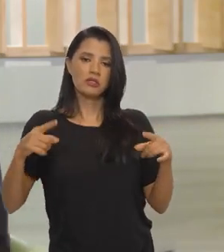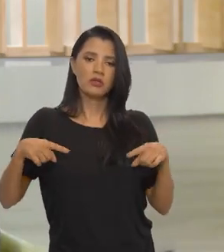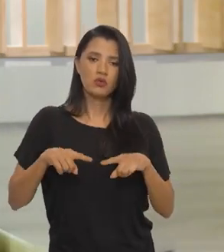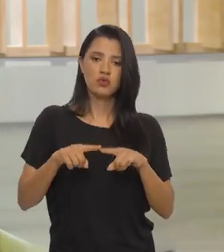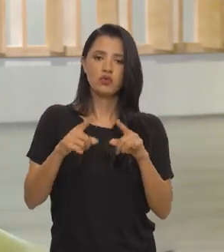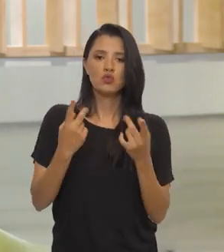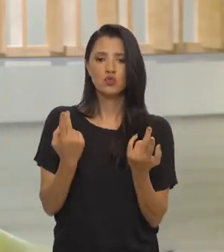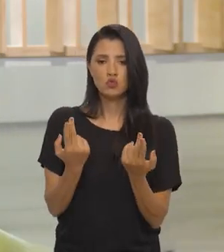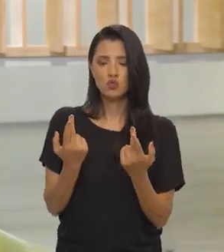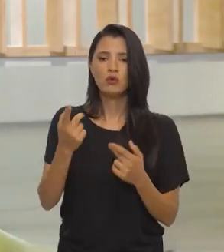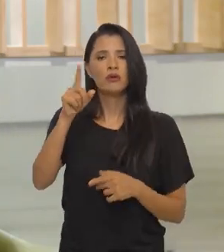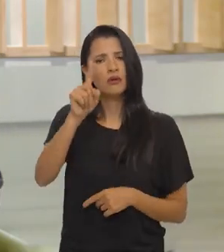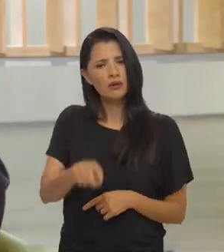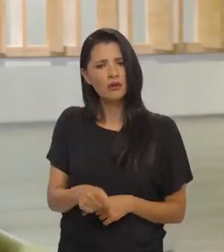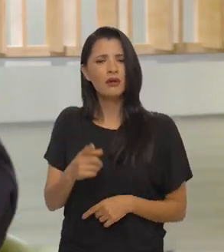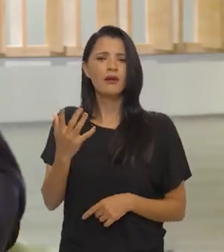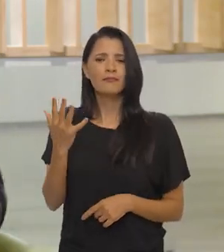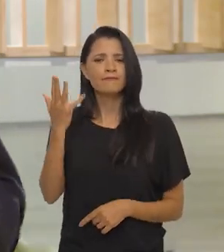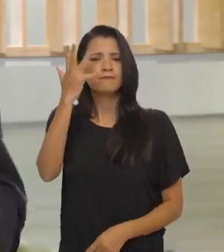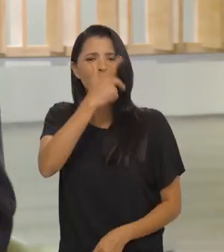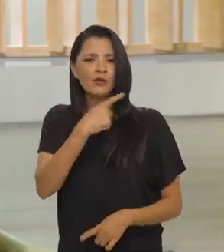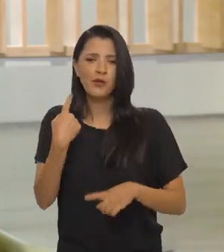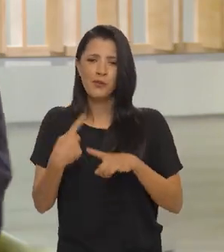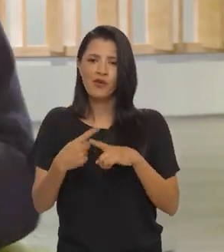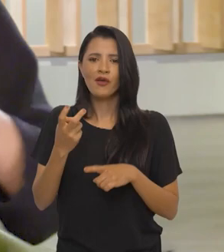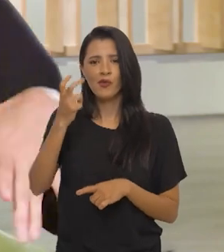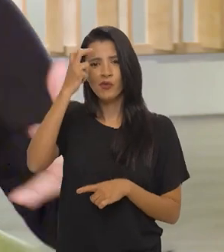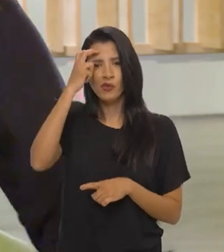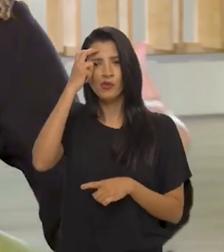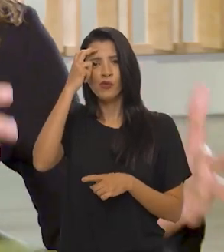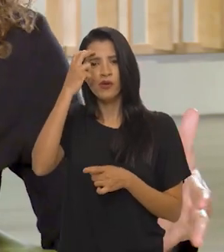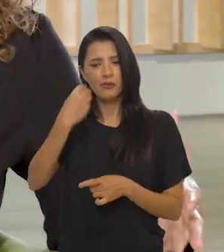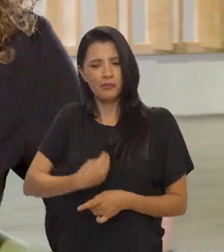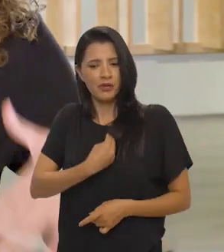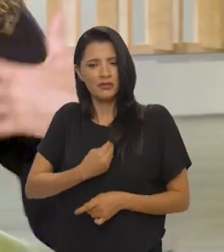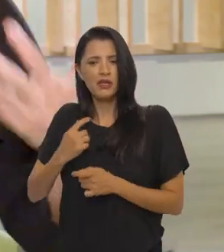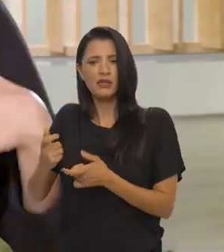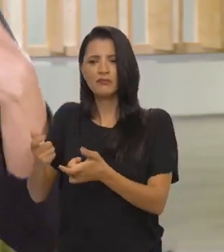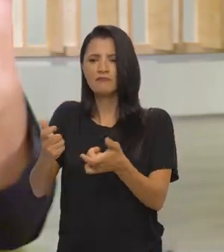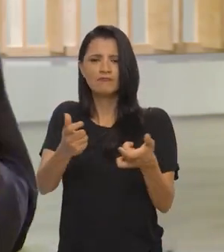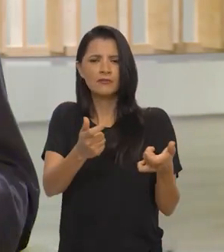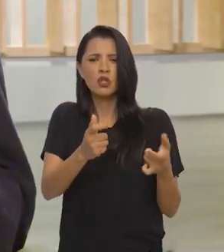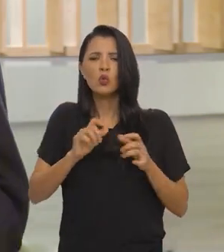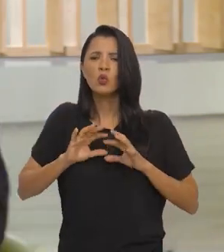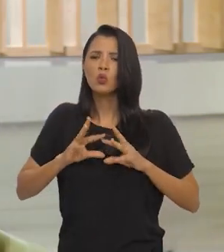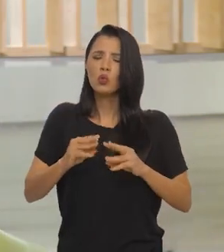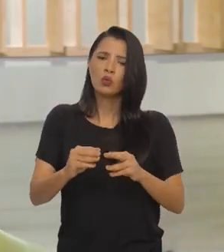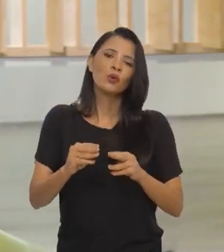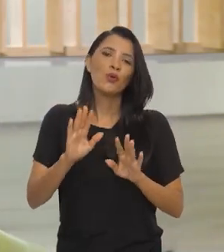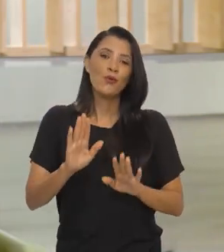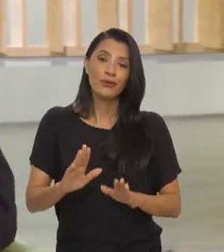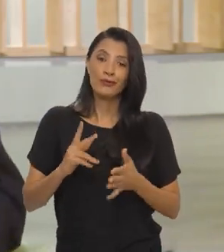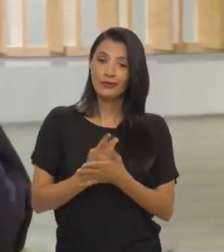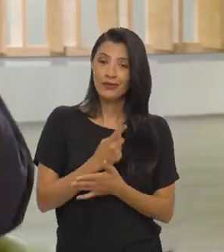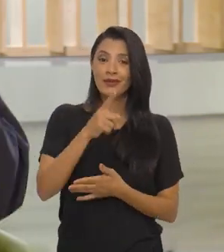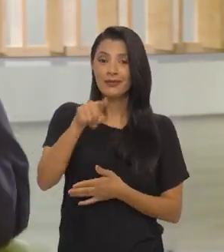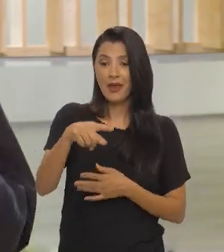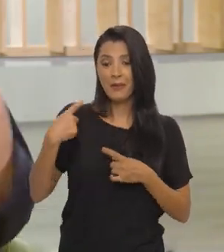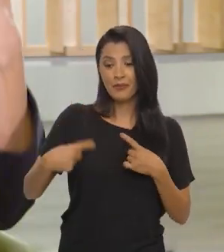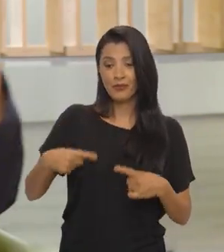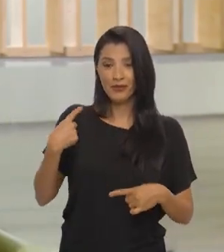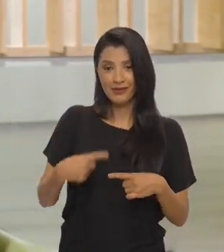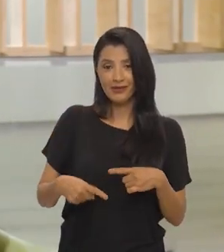democracia. isso é muito bonito porque a cultura está em todo lugar, o que muitas vezes não chega são as